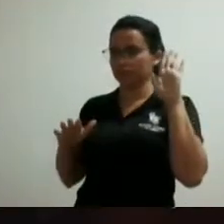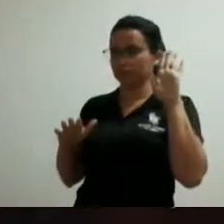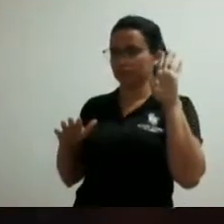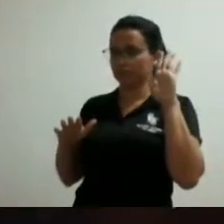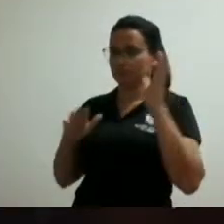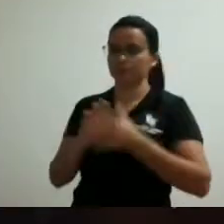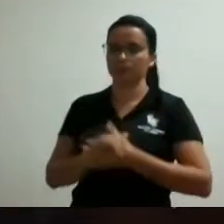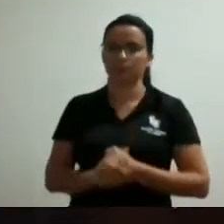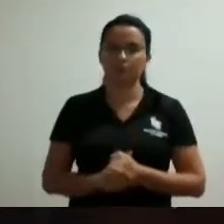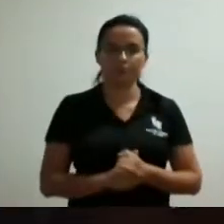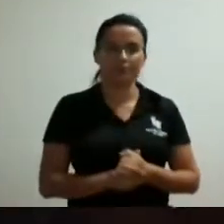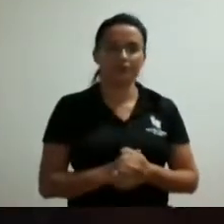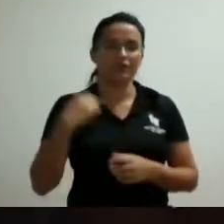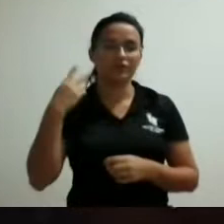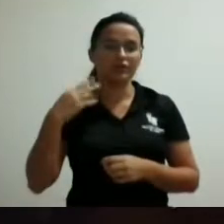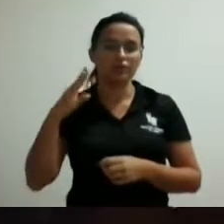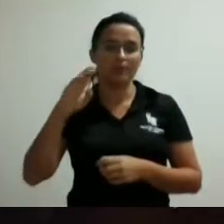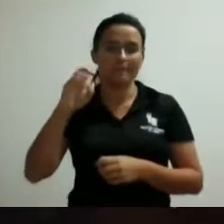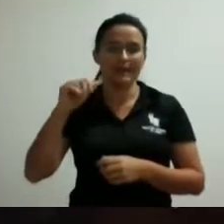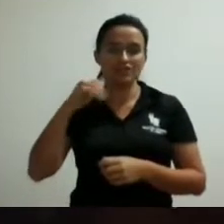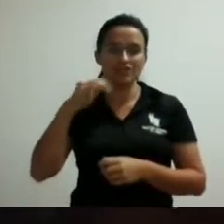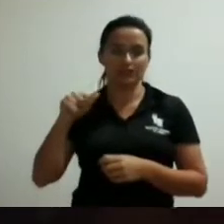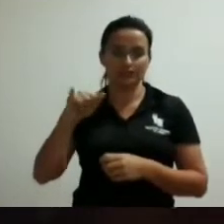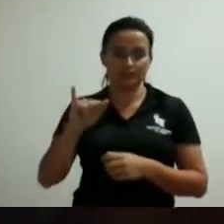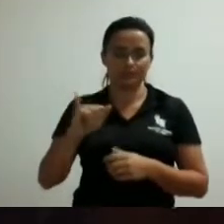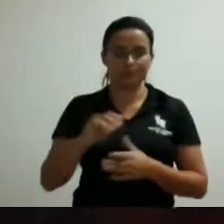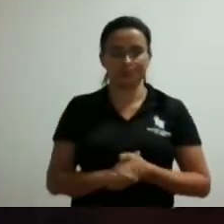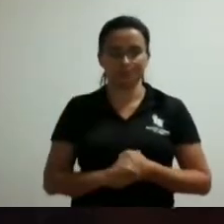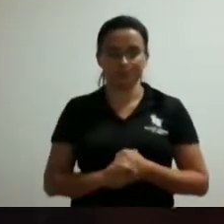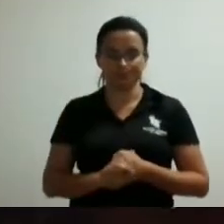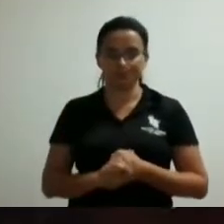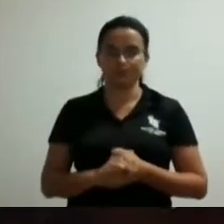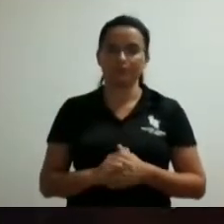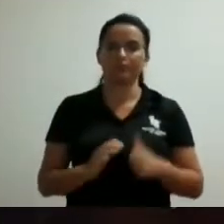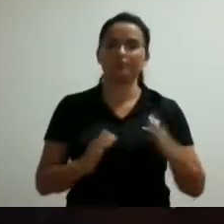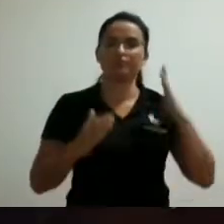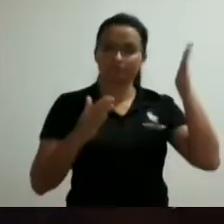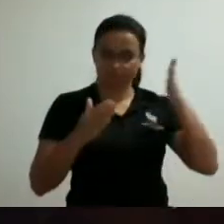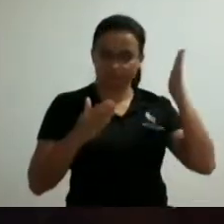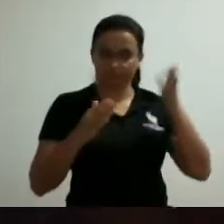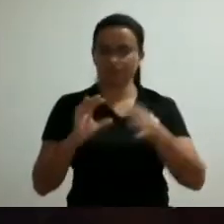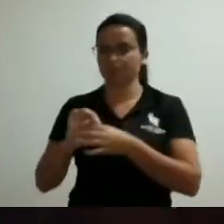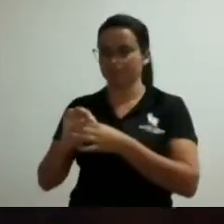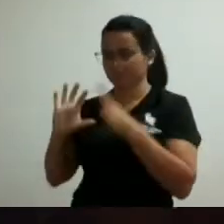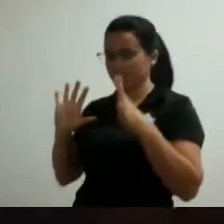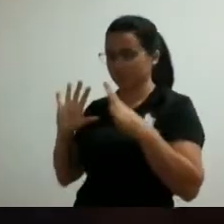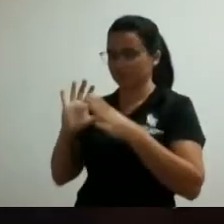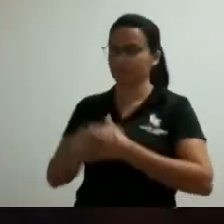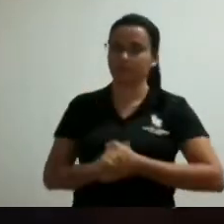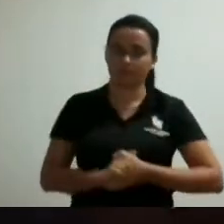vereador beijane júnior peço uso da palavra com a palavra o vereador beijane júnior